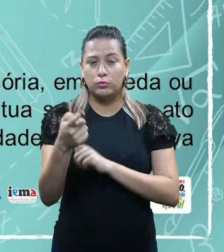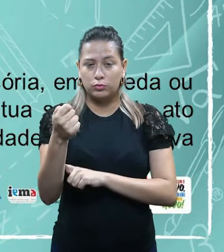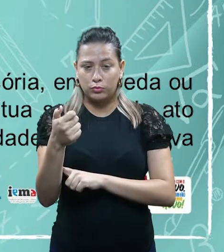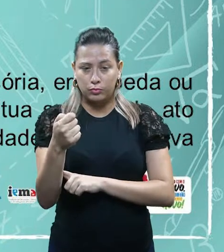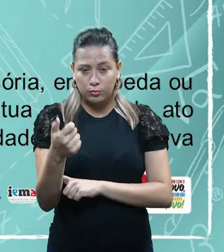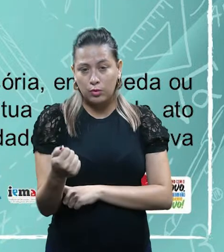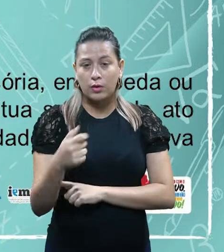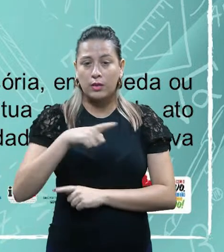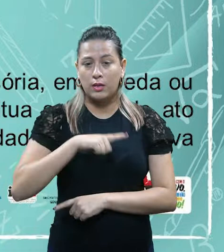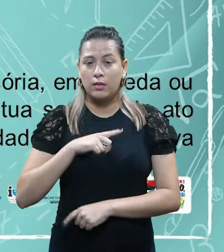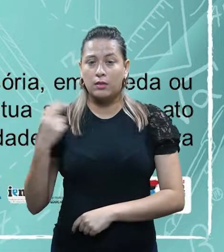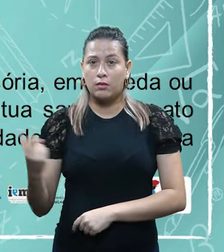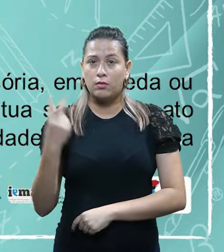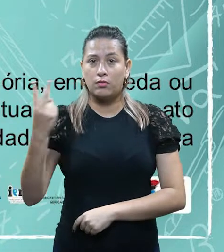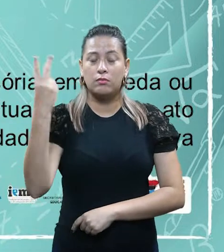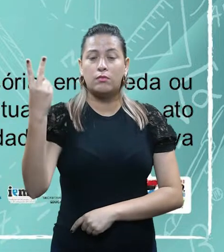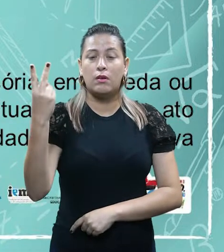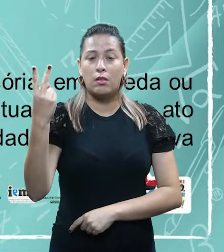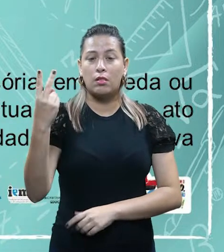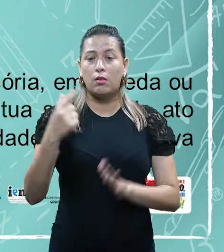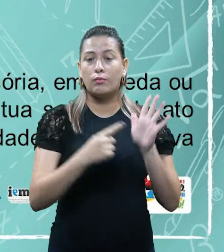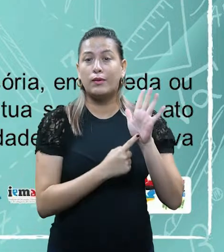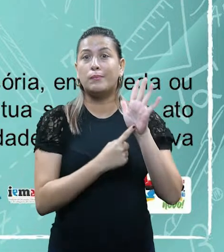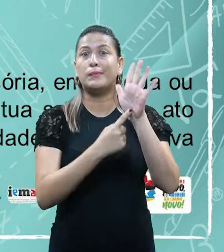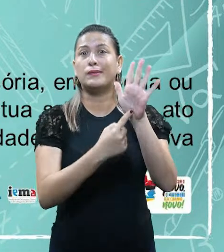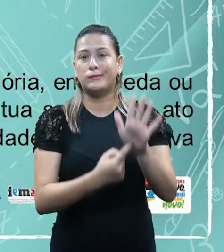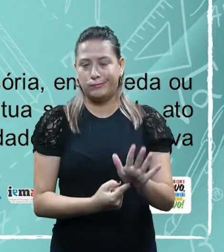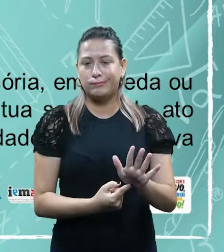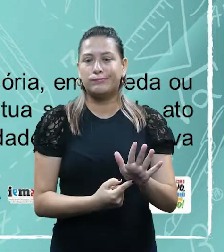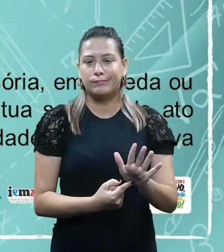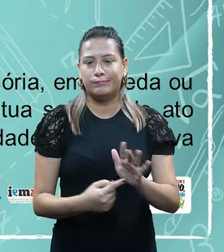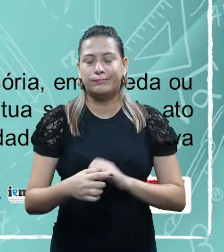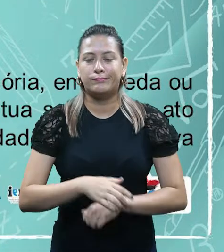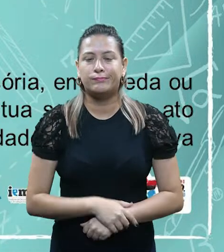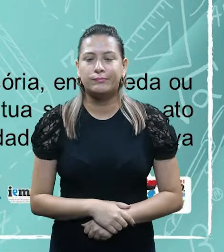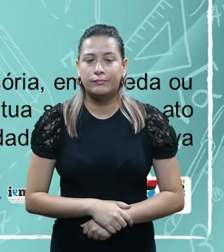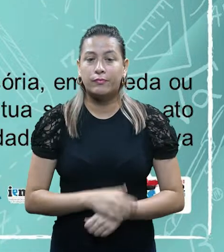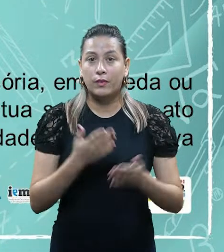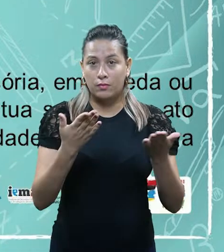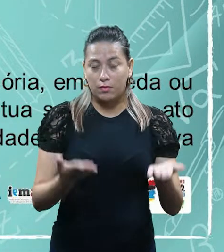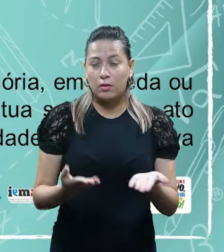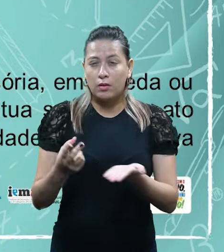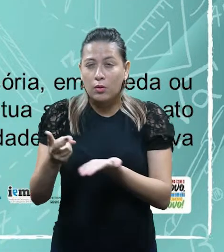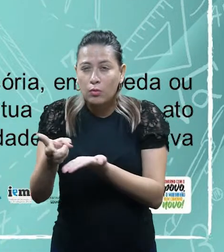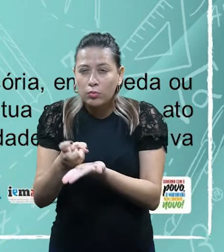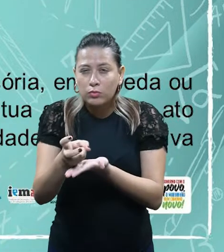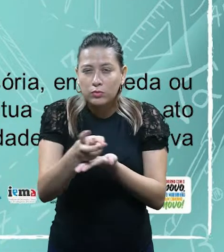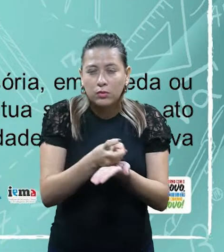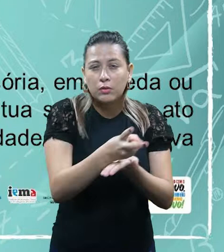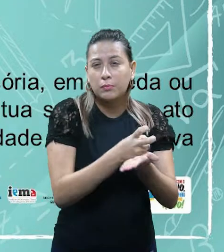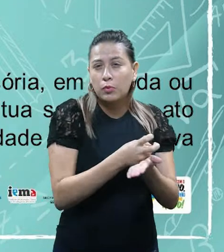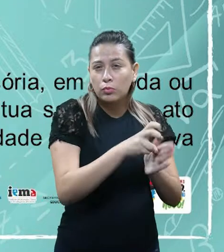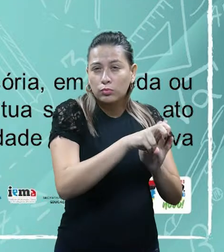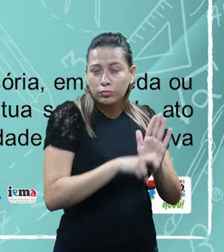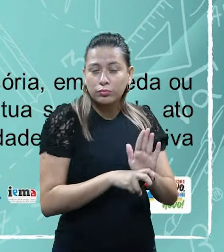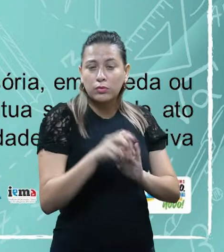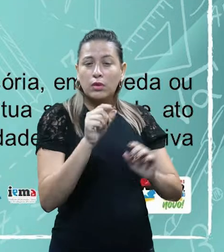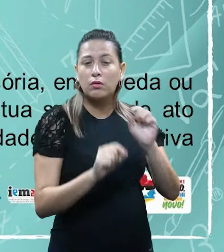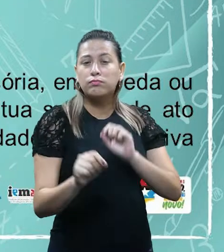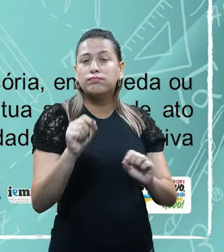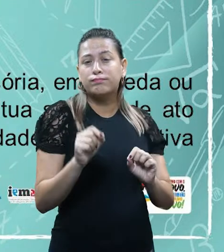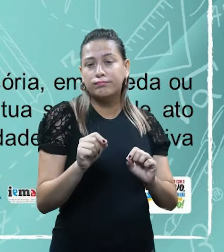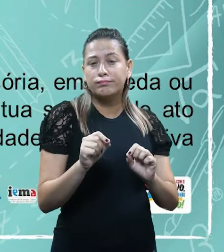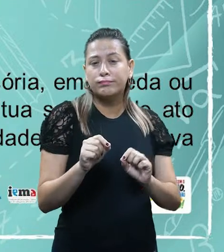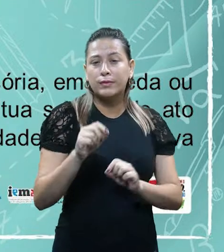valor nela se possa exprimir. Ele diz aqui que o tributo, ele é uma prestação pecuniária e compulsória. Ou